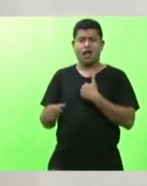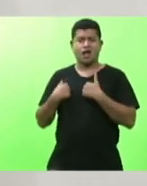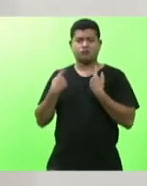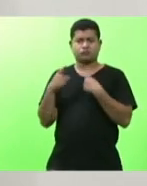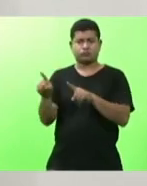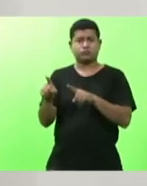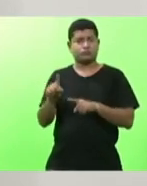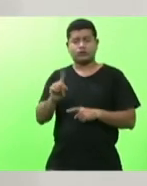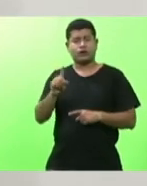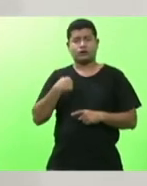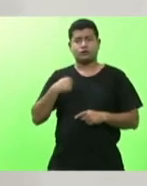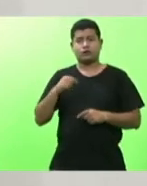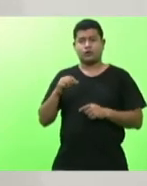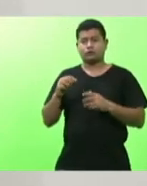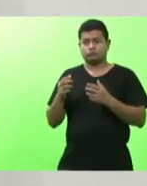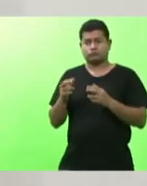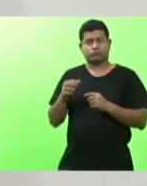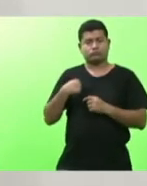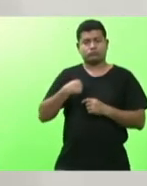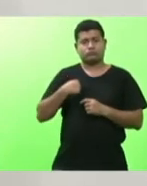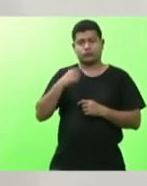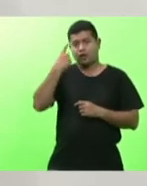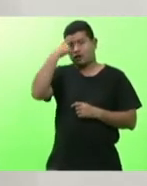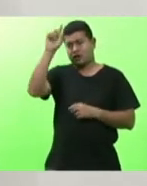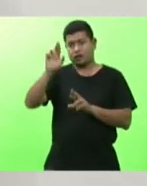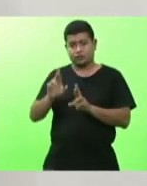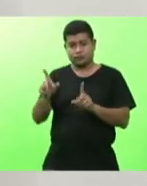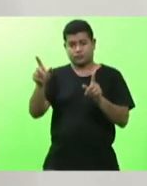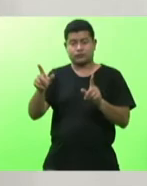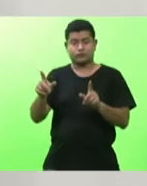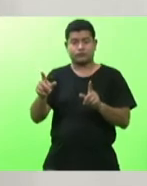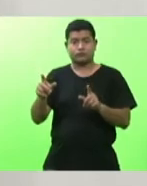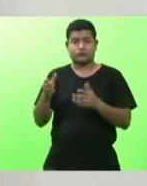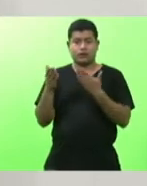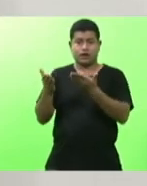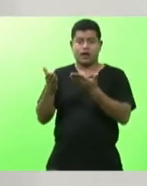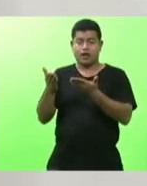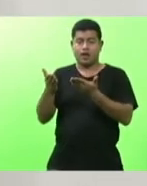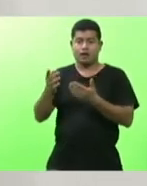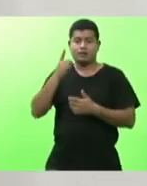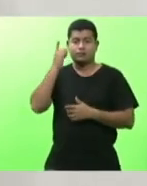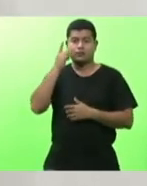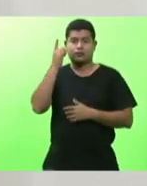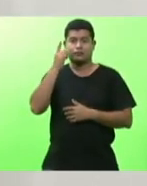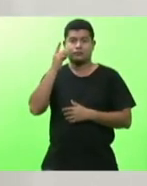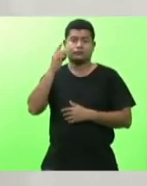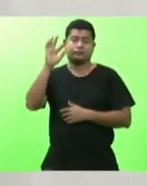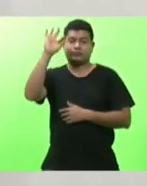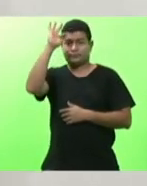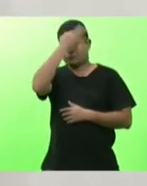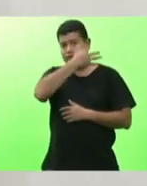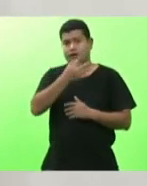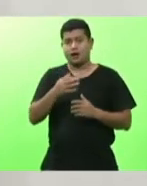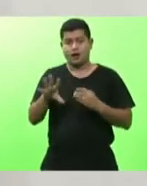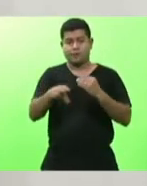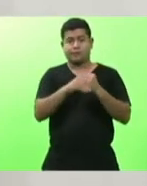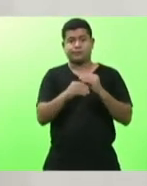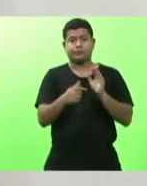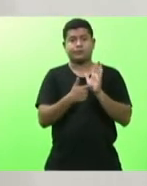das ideias que o deputado Fabiano ele apresenta uma emenda que diz o